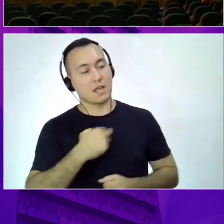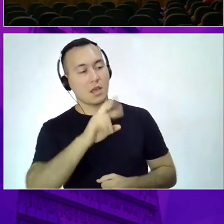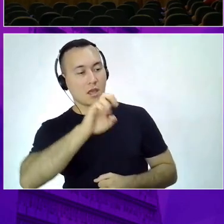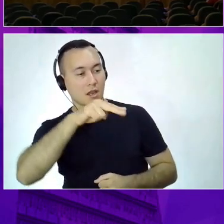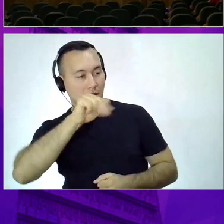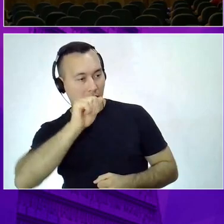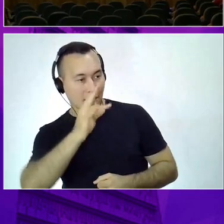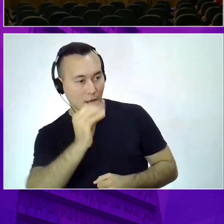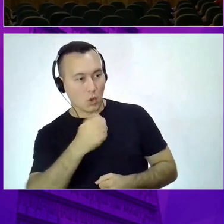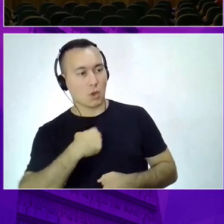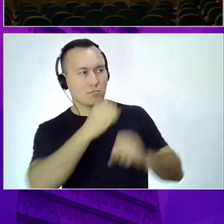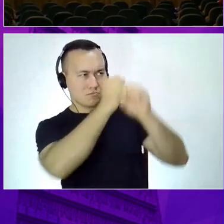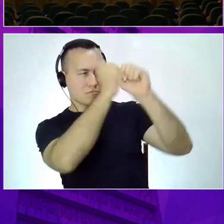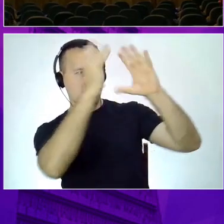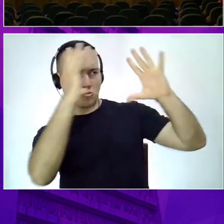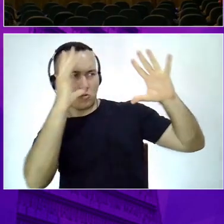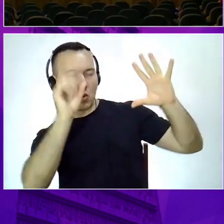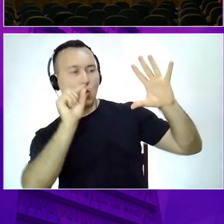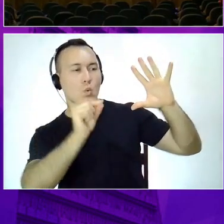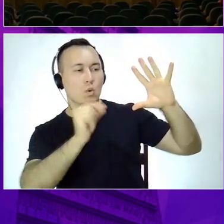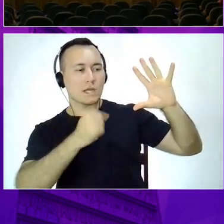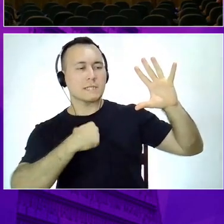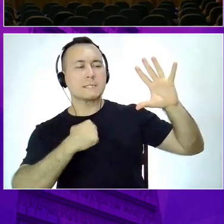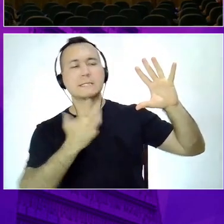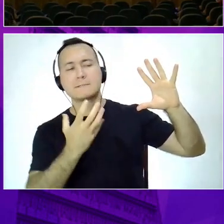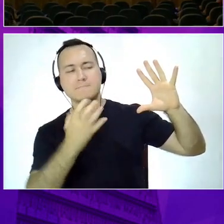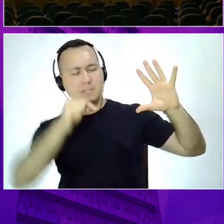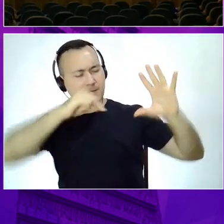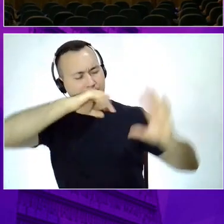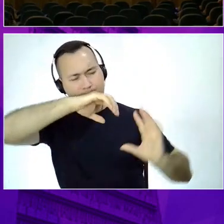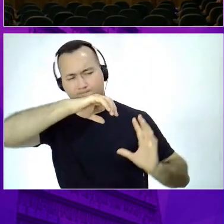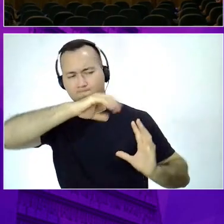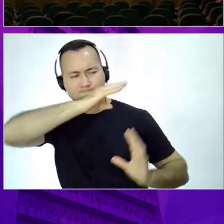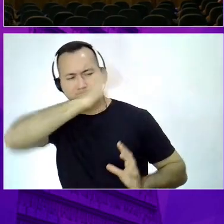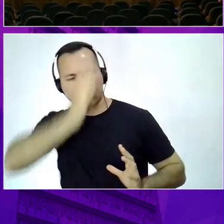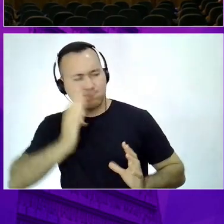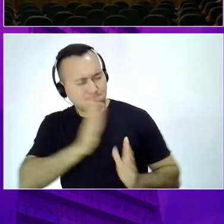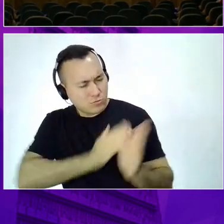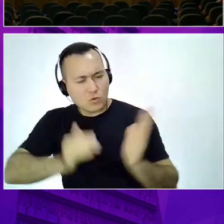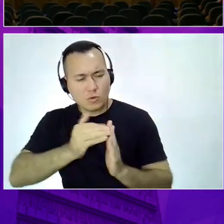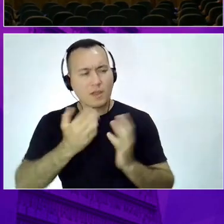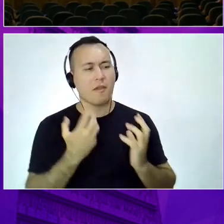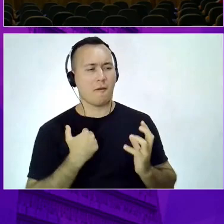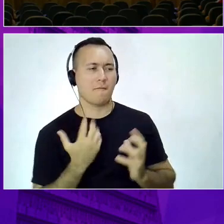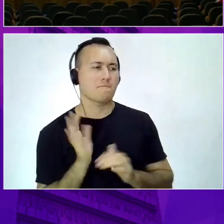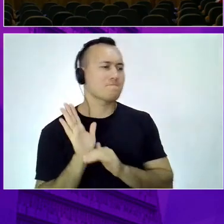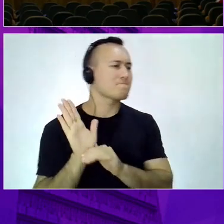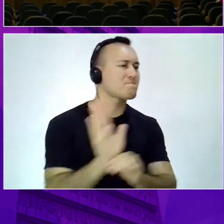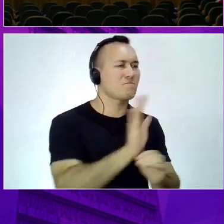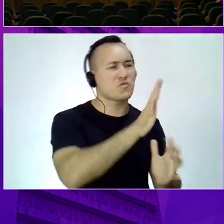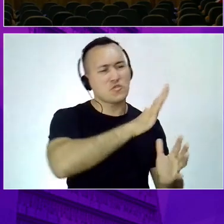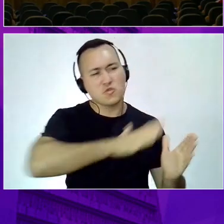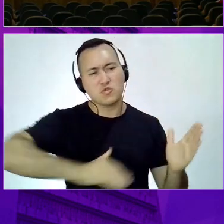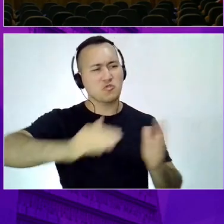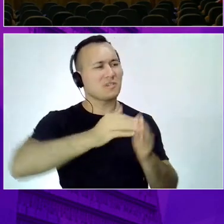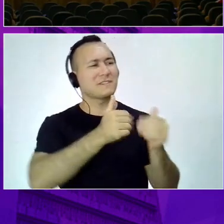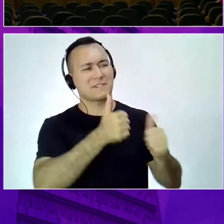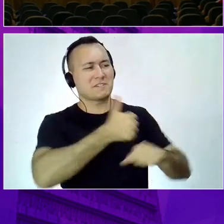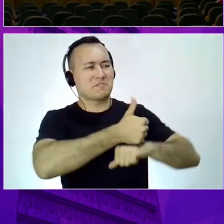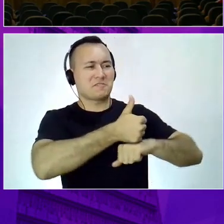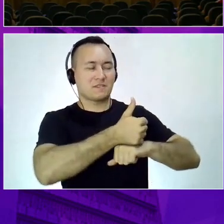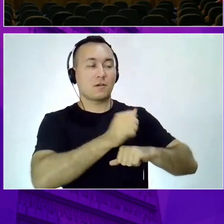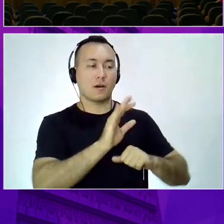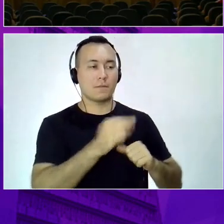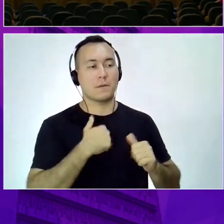especialista de tensão de carreira, de estravamento de carreira do Brasil. E para te ajudar, eu quero te oferecer 100% de gratuidade na minha